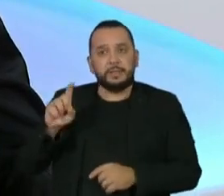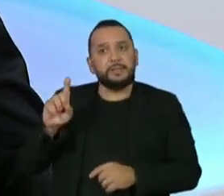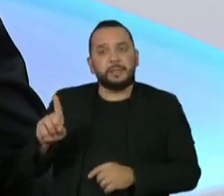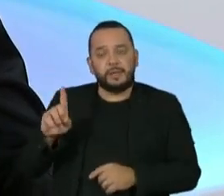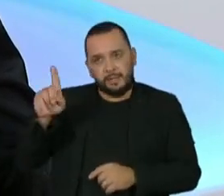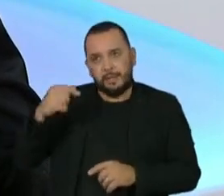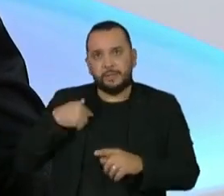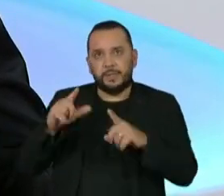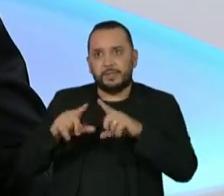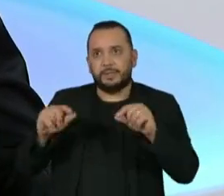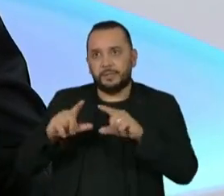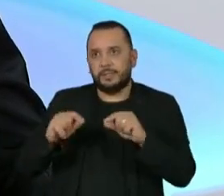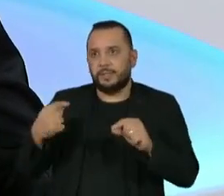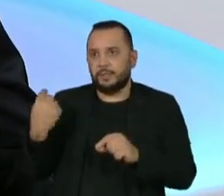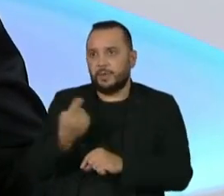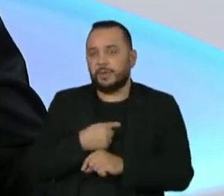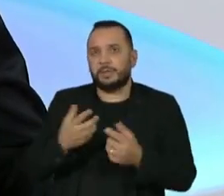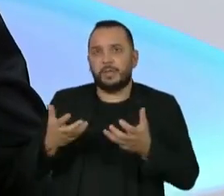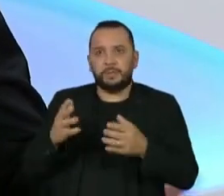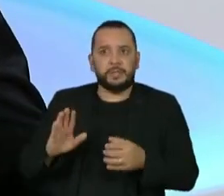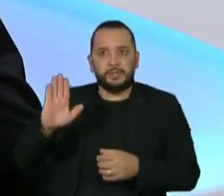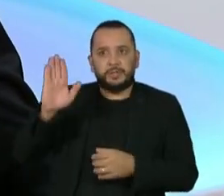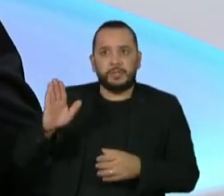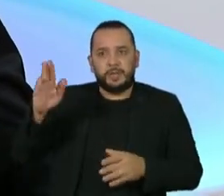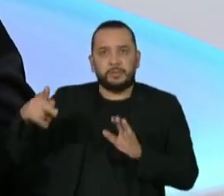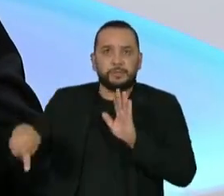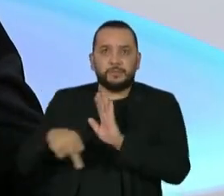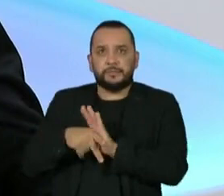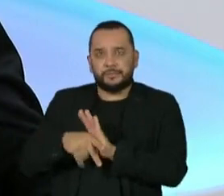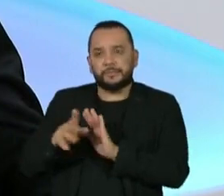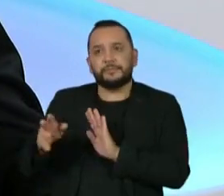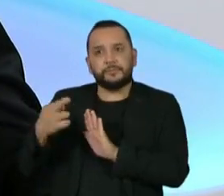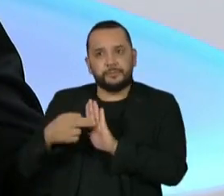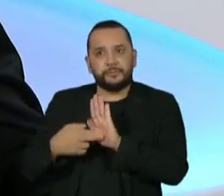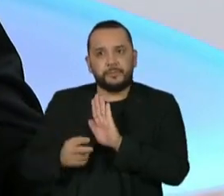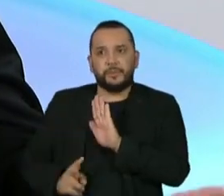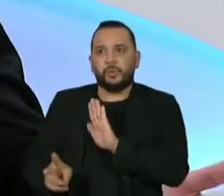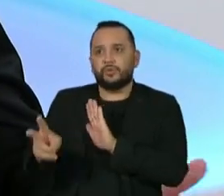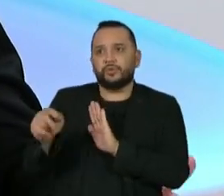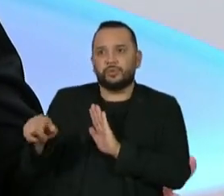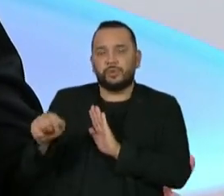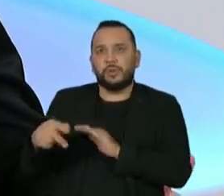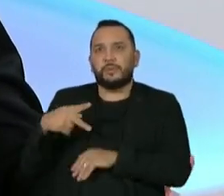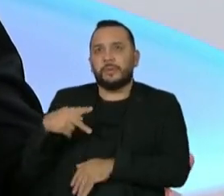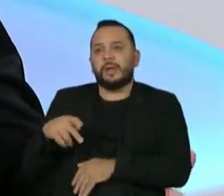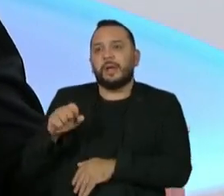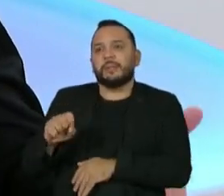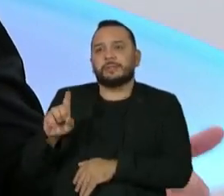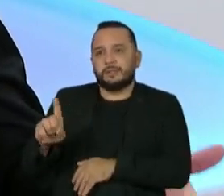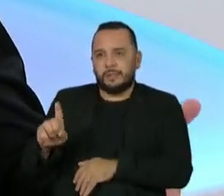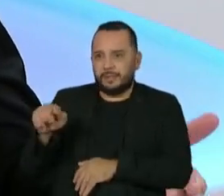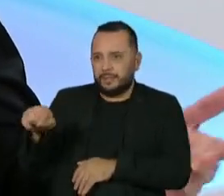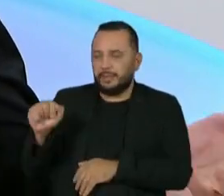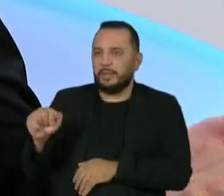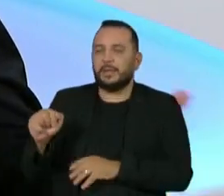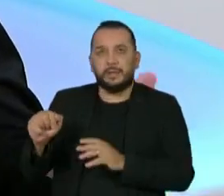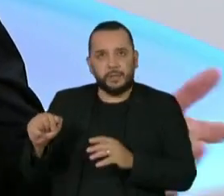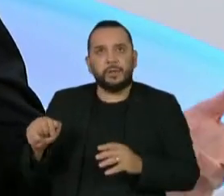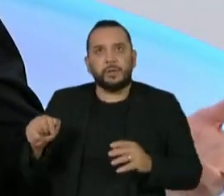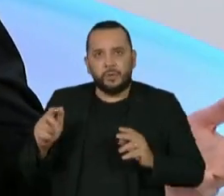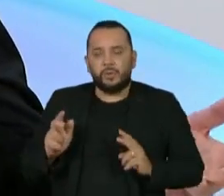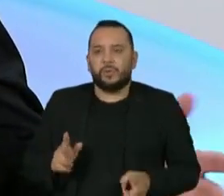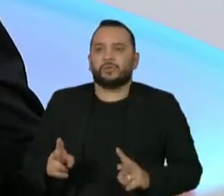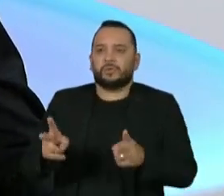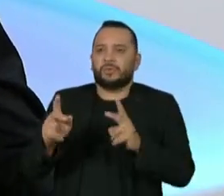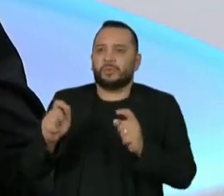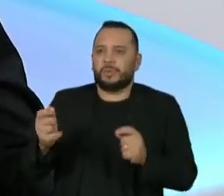diretriz do partido a candidatura própria. Essa diretriz permanece, naturalmente que o PSD sempre mantém viva a chama